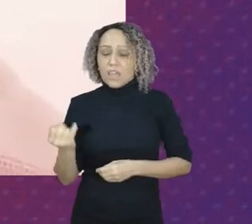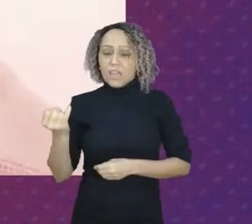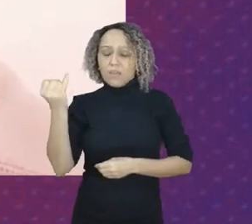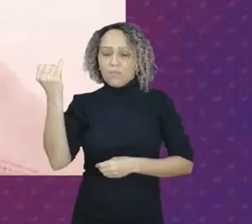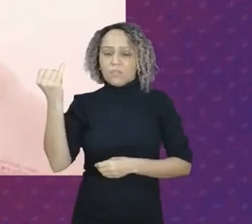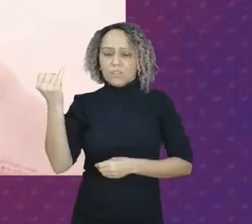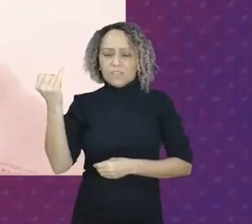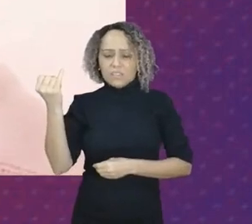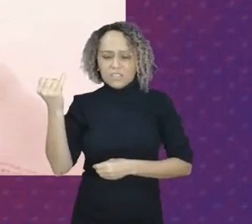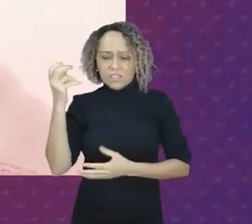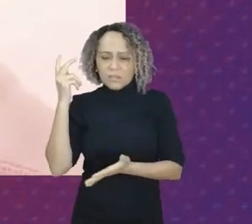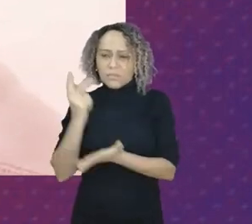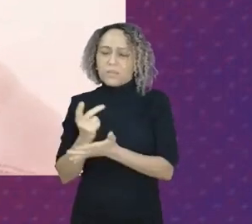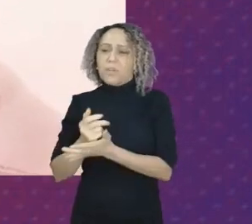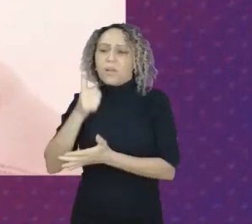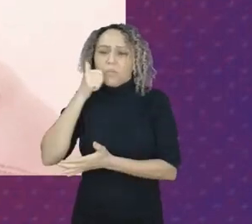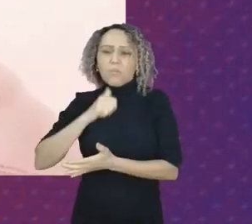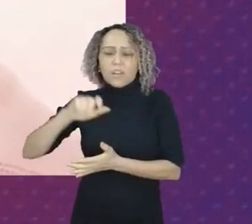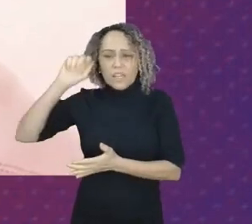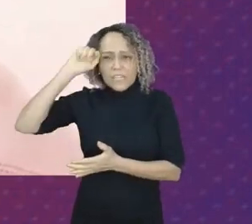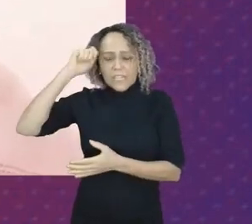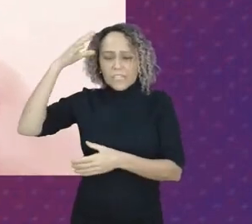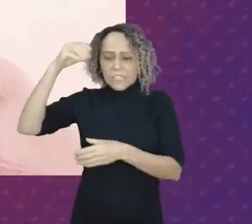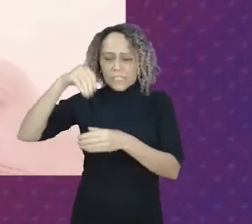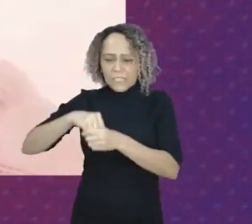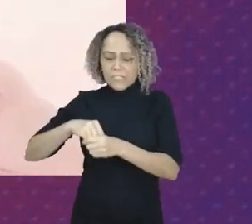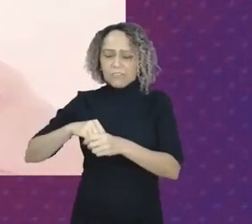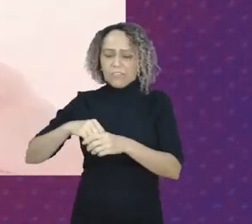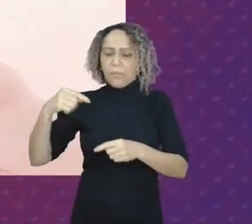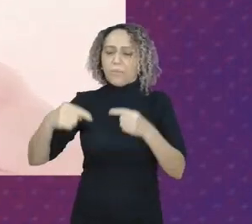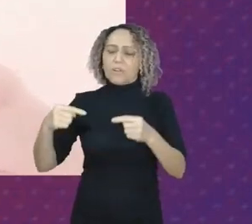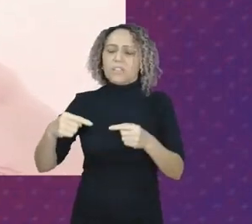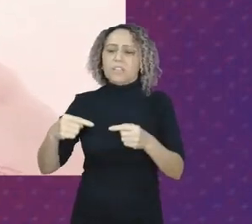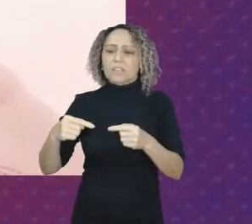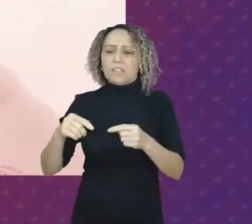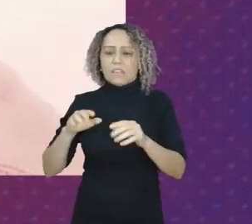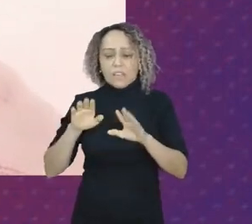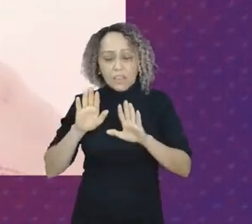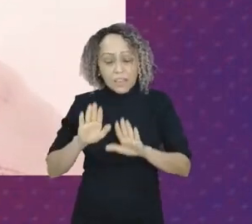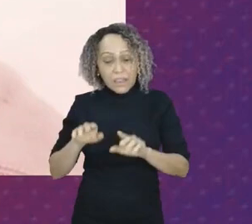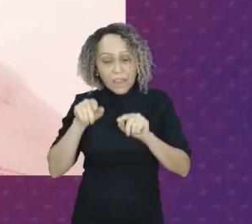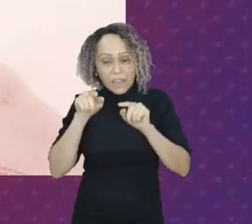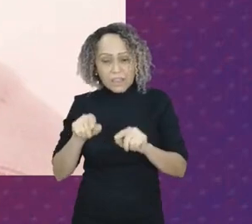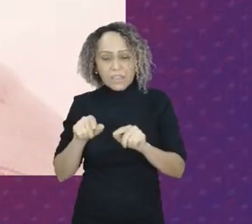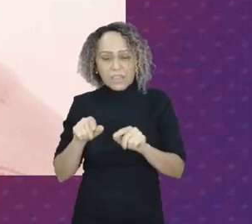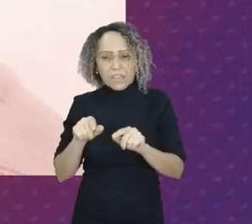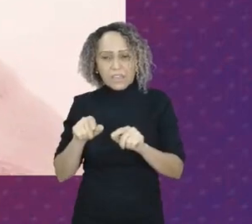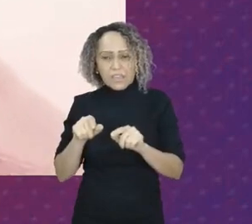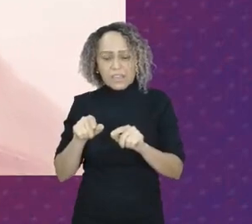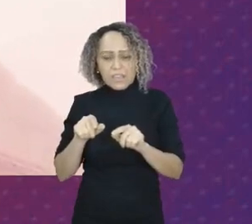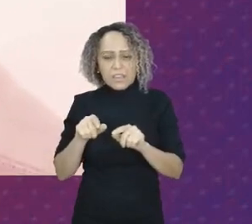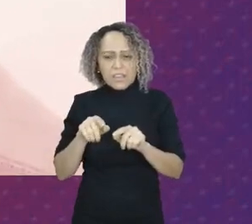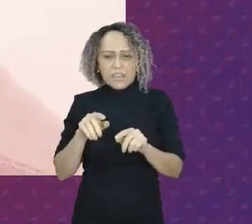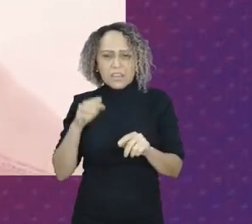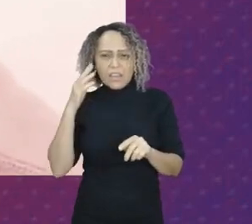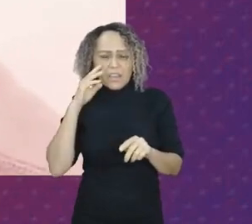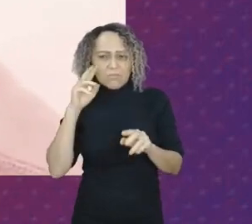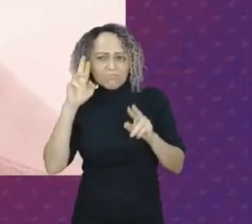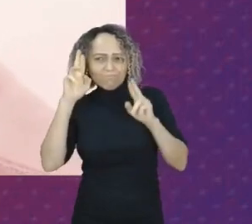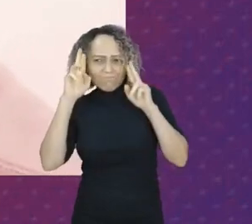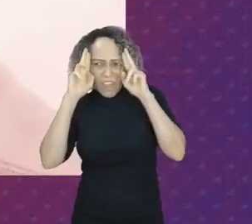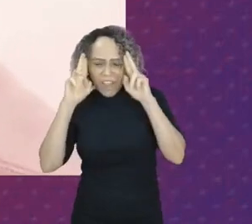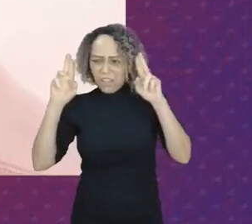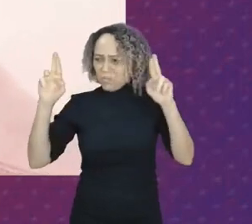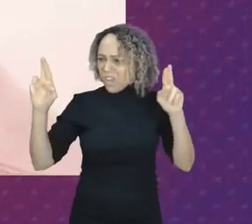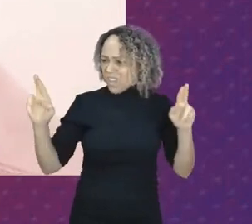da permanência da mulher negra na política, porque é assim, é olhando para o lado, é olhando para